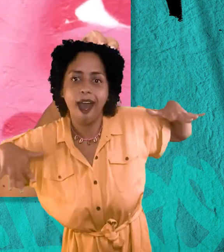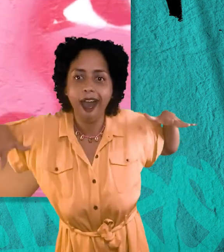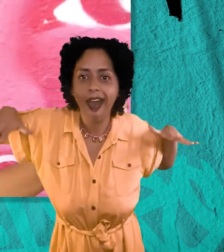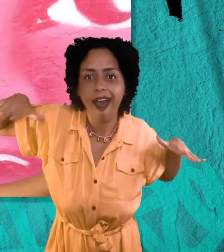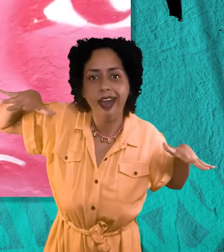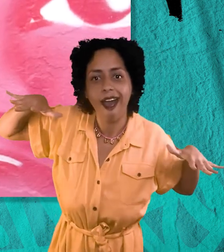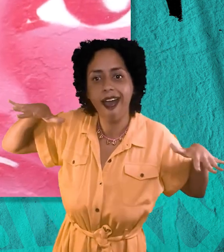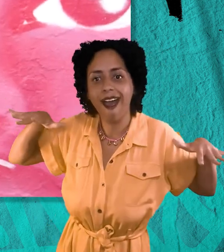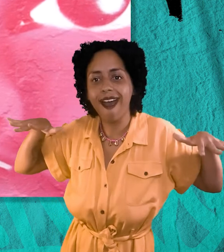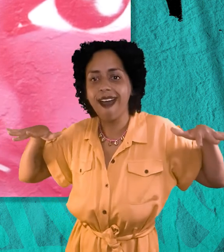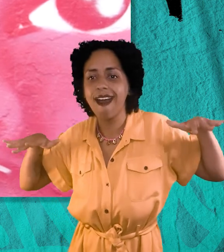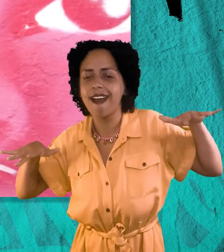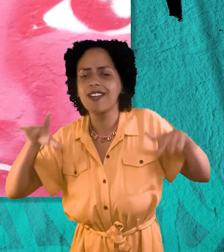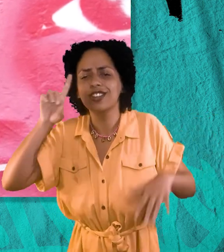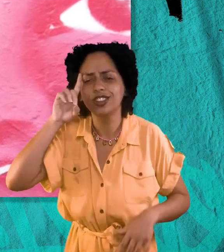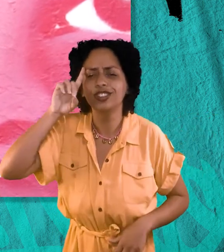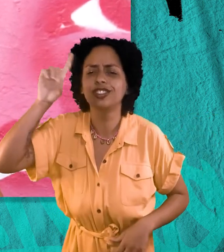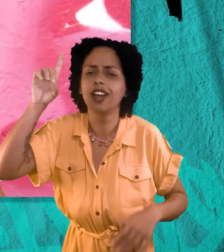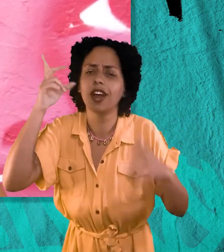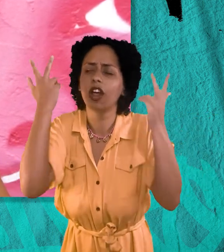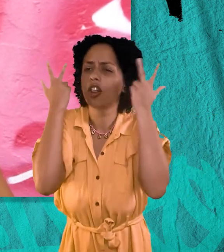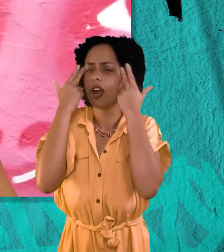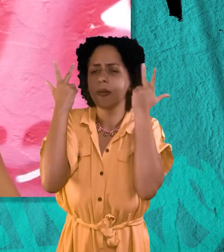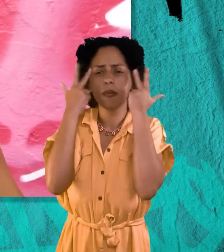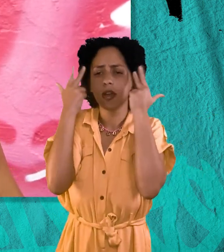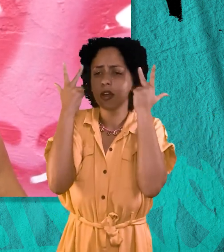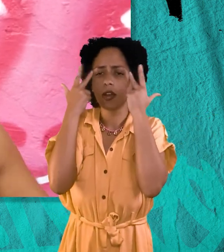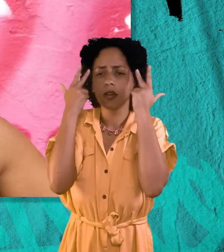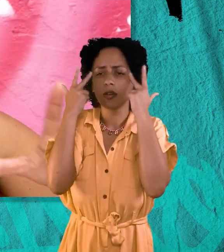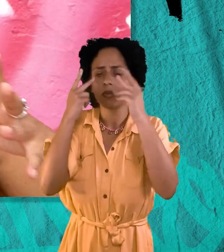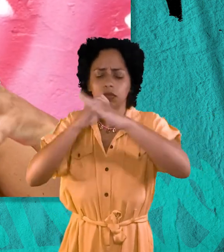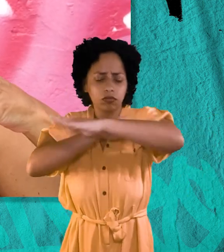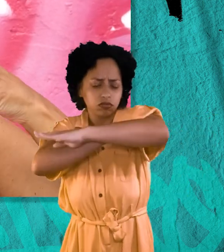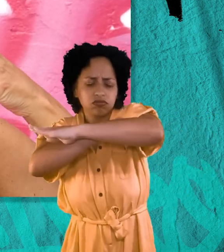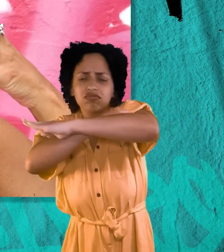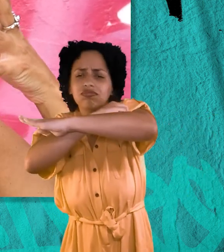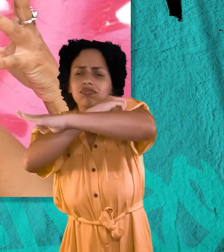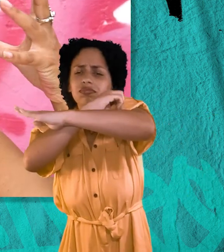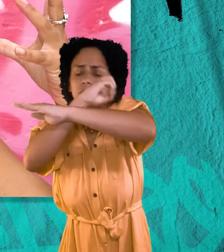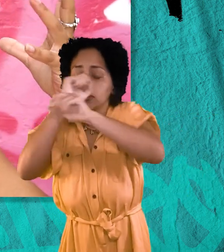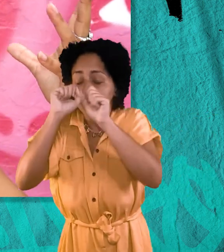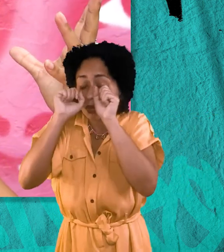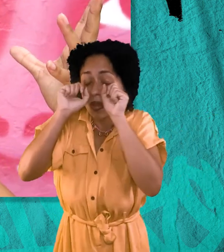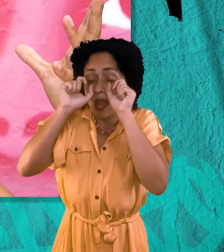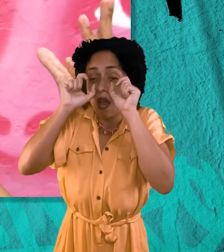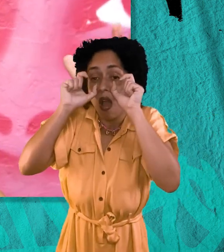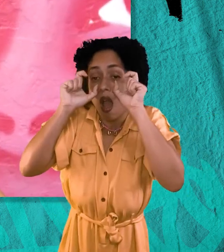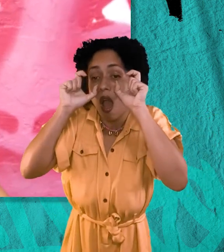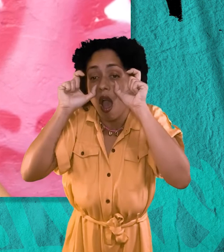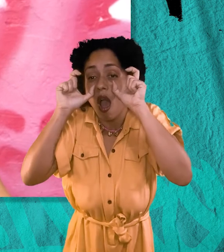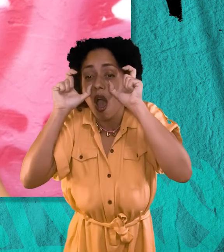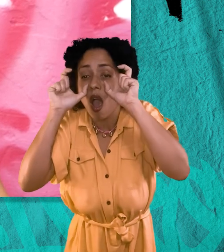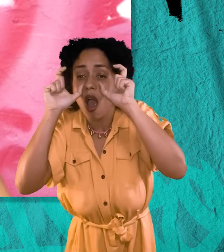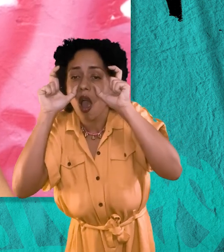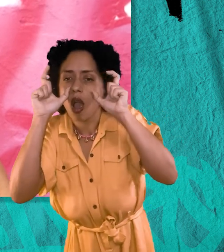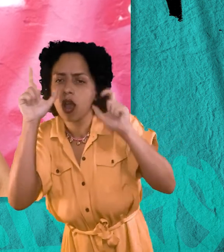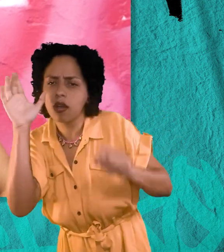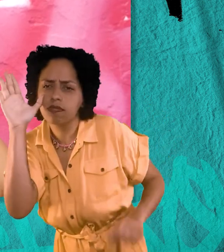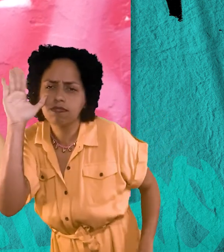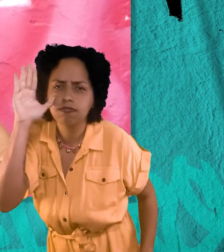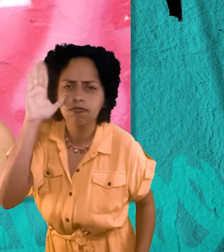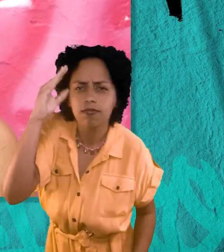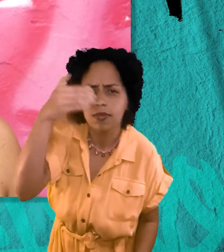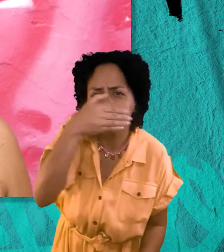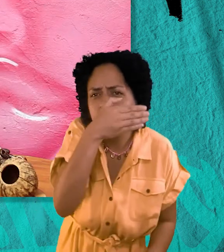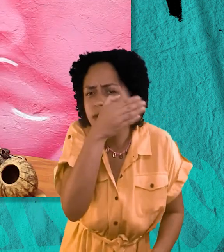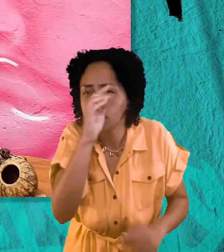Chegou num dia desses comuns, que de tão comuns a gente precisa abrir os olhos e a escuta para ver o que se esconde nas